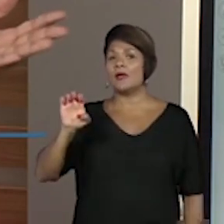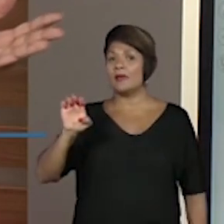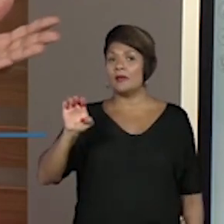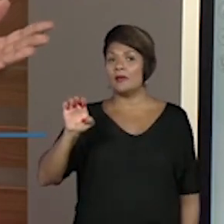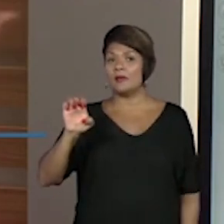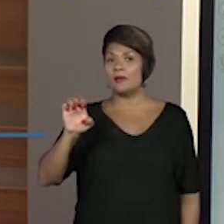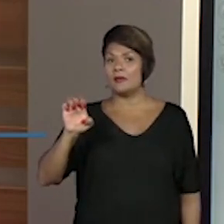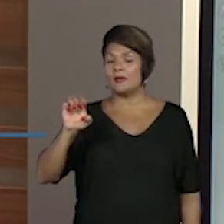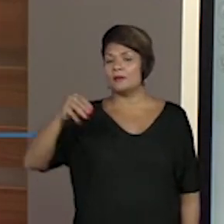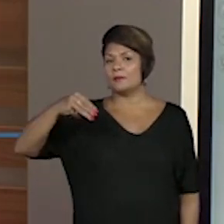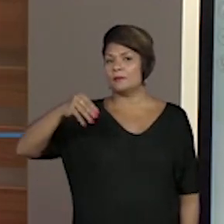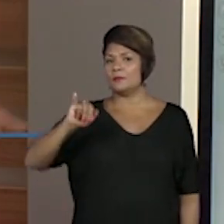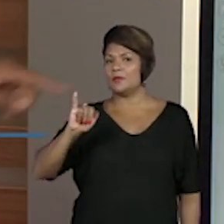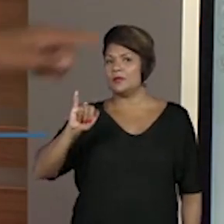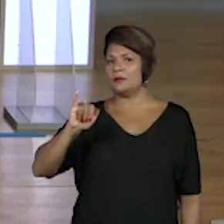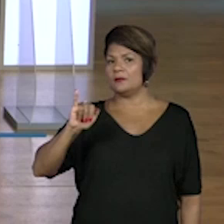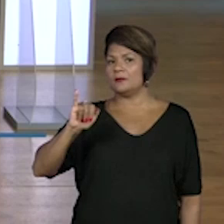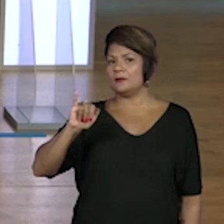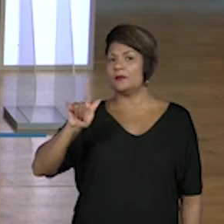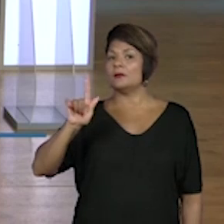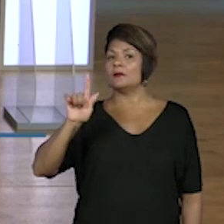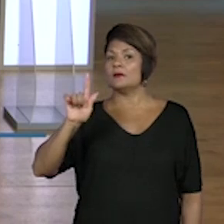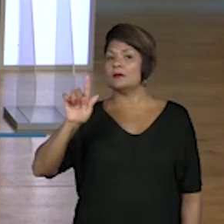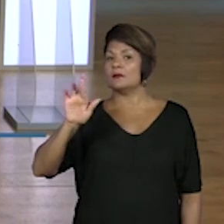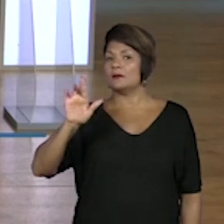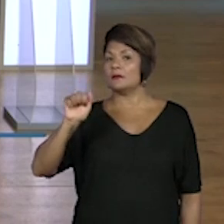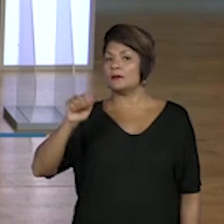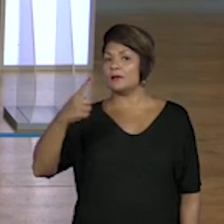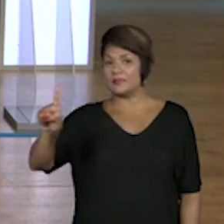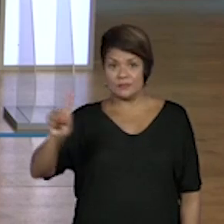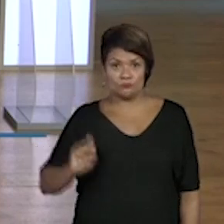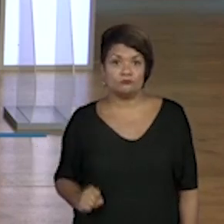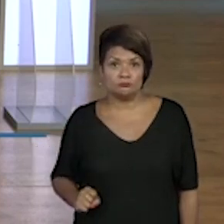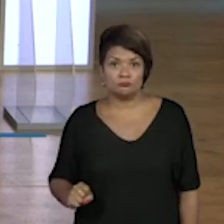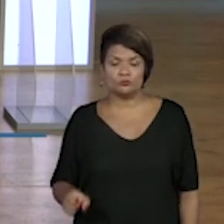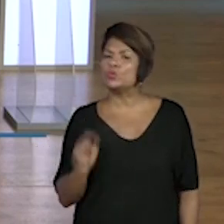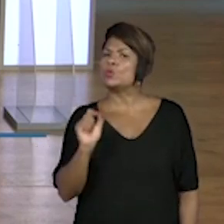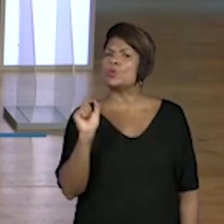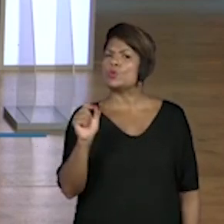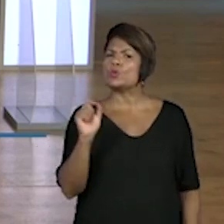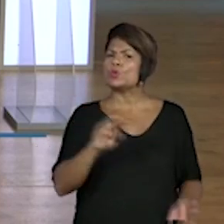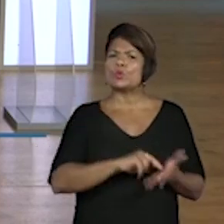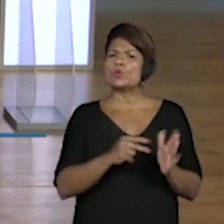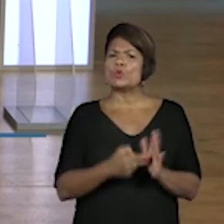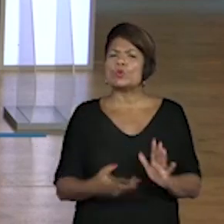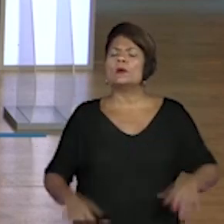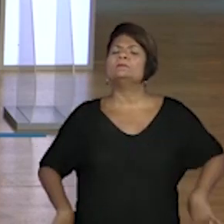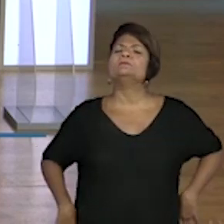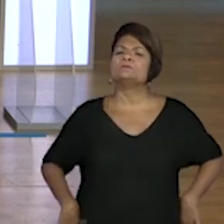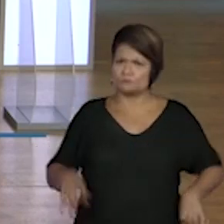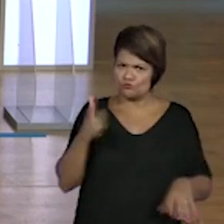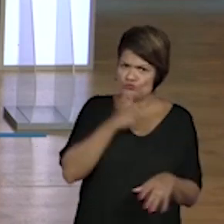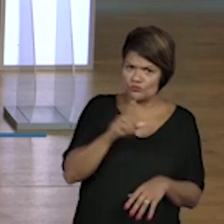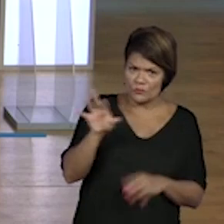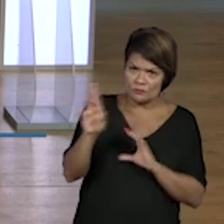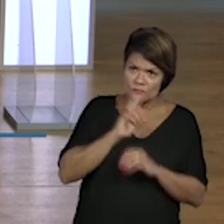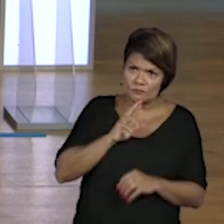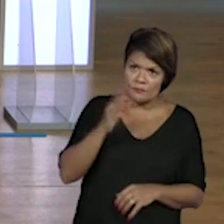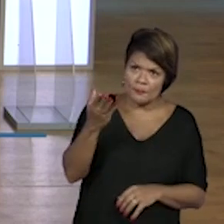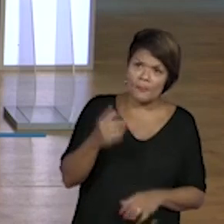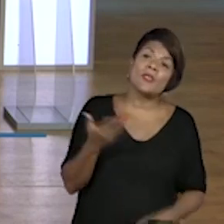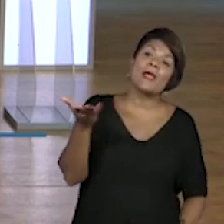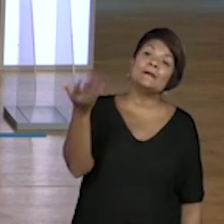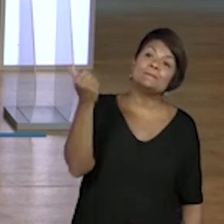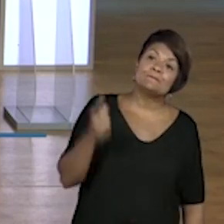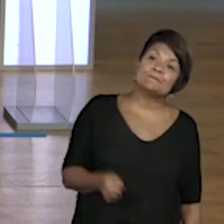que é emigração, professor? Eu não tenho certeza. Será que alguém consegue responder aí no chat, professora? E aí, terceiro ano,